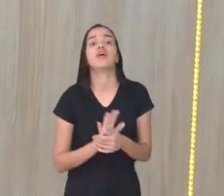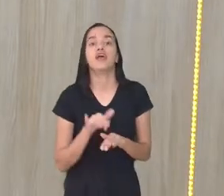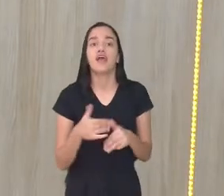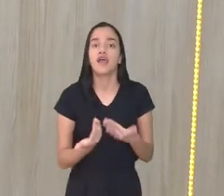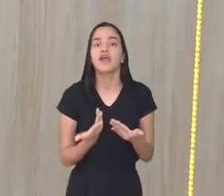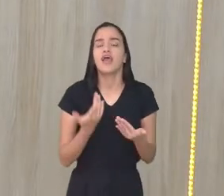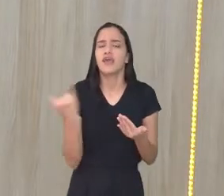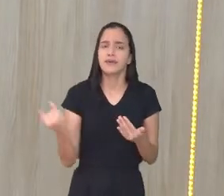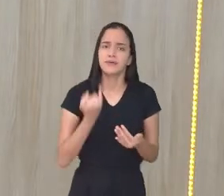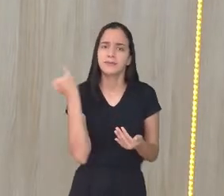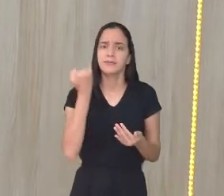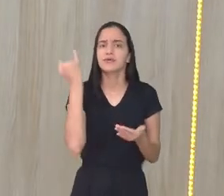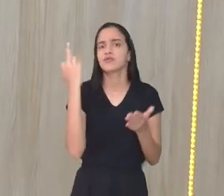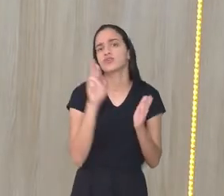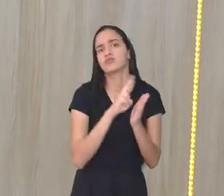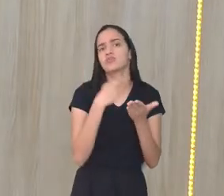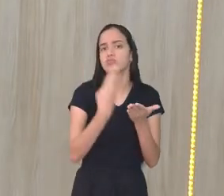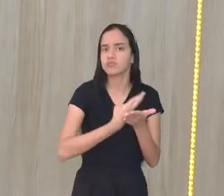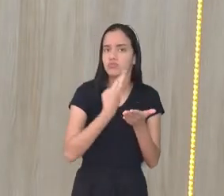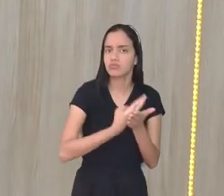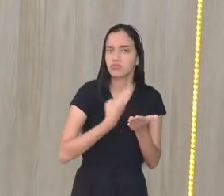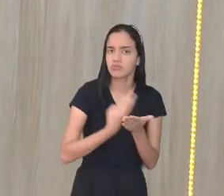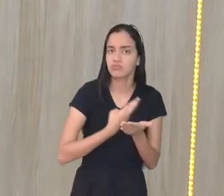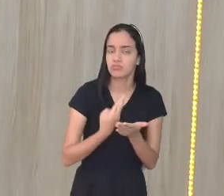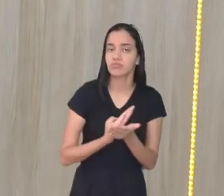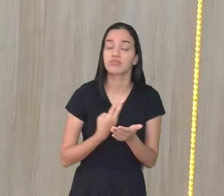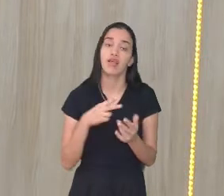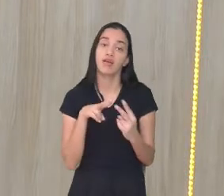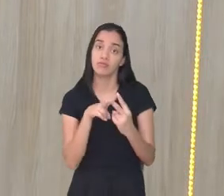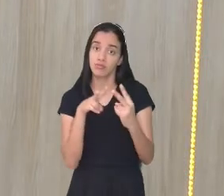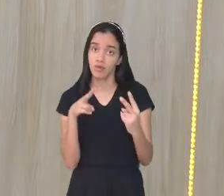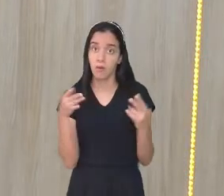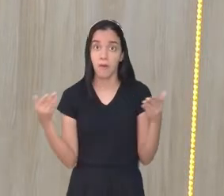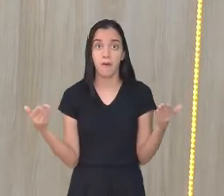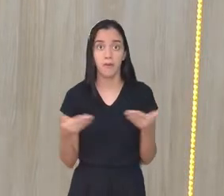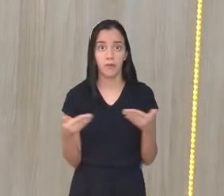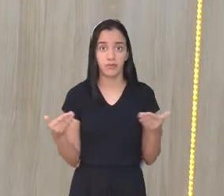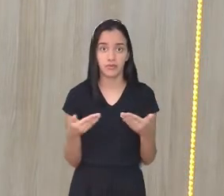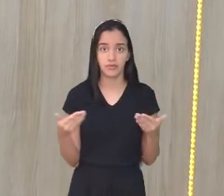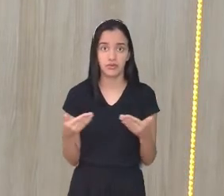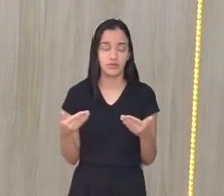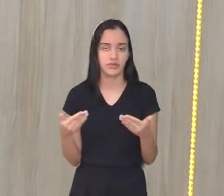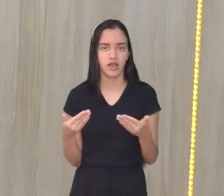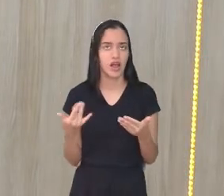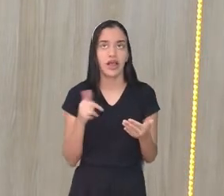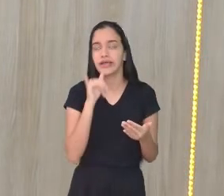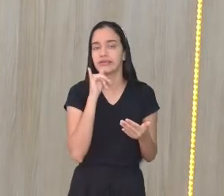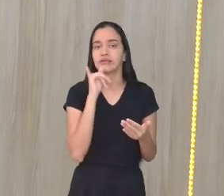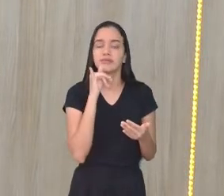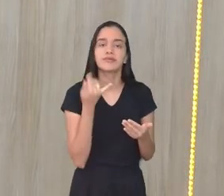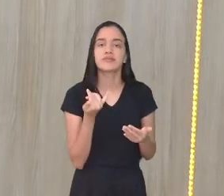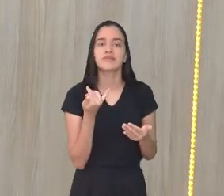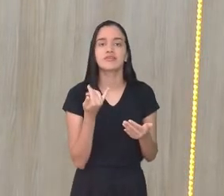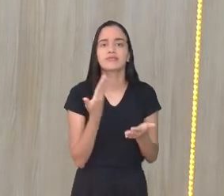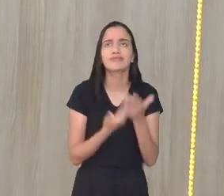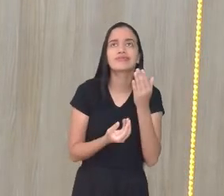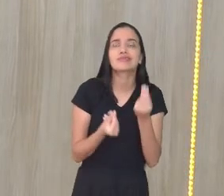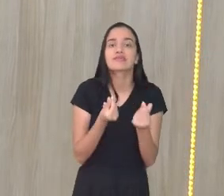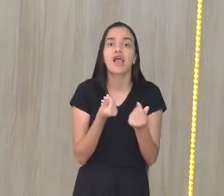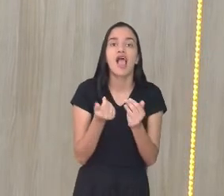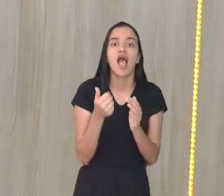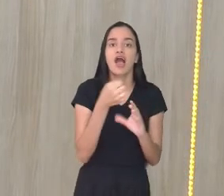esse jornal, essa revista, tendo se tornado eletrônica, não é, hoje, ela não perdeu, não é, essa